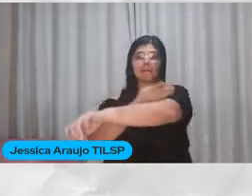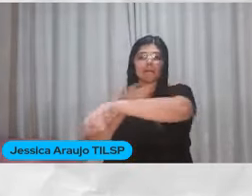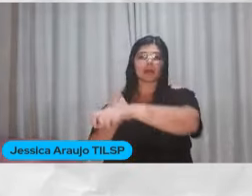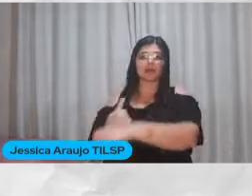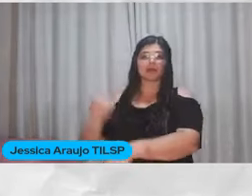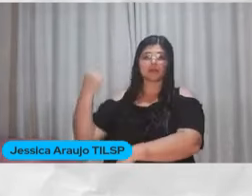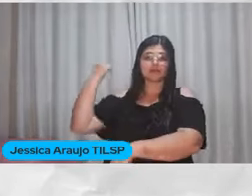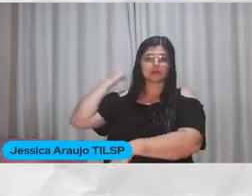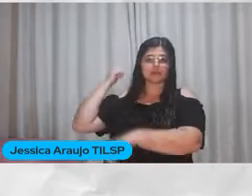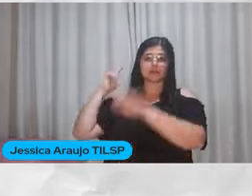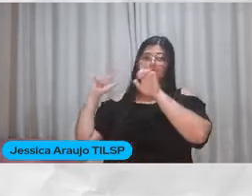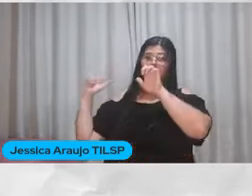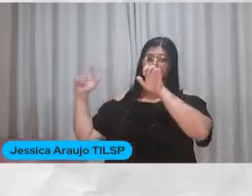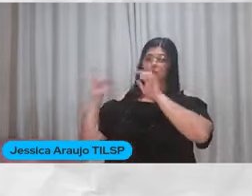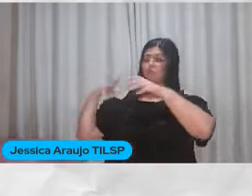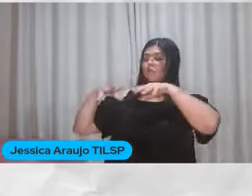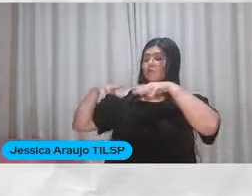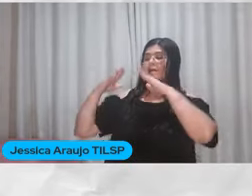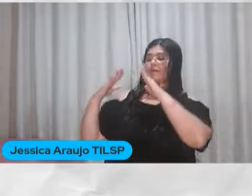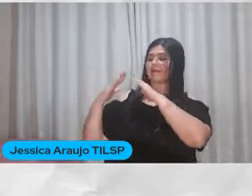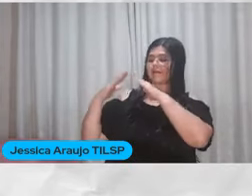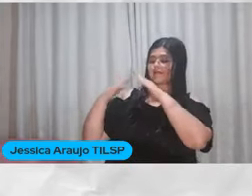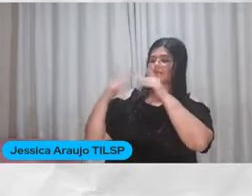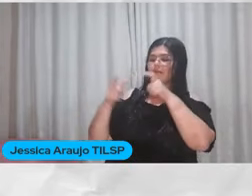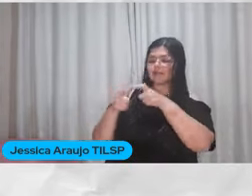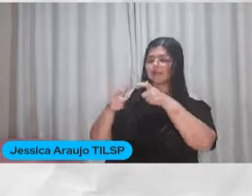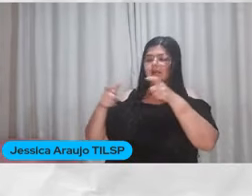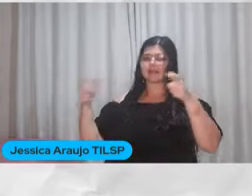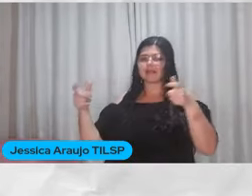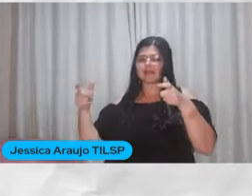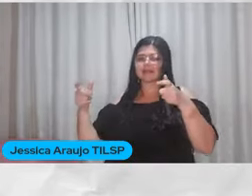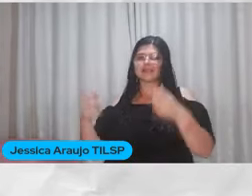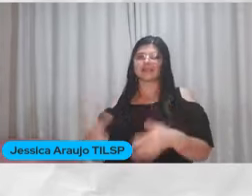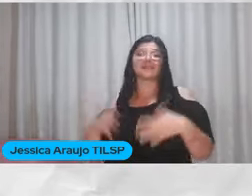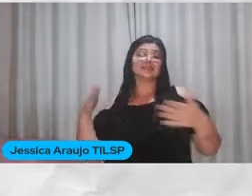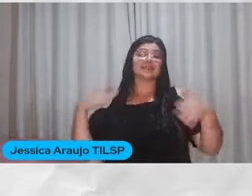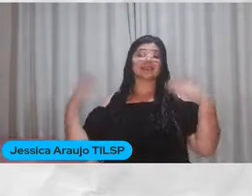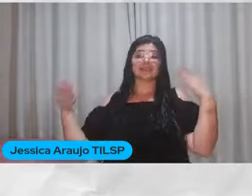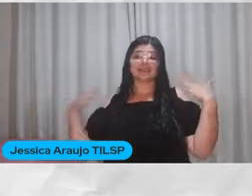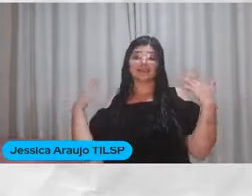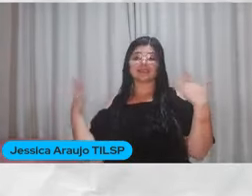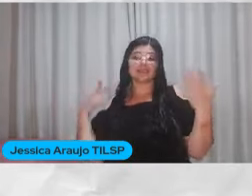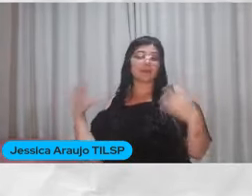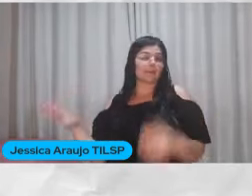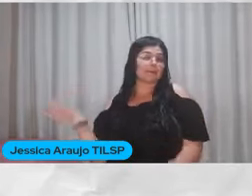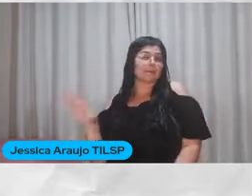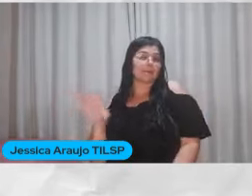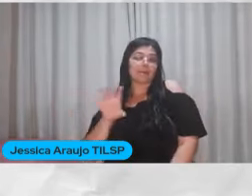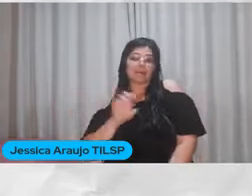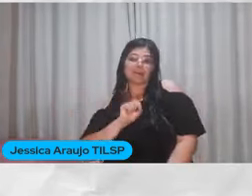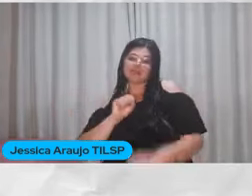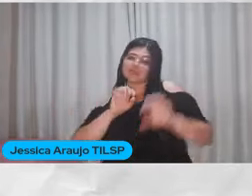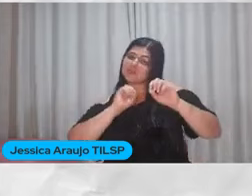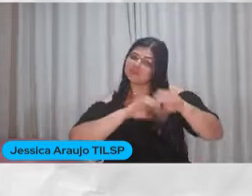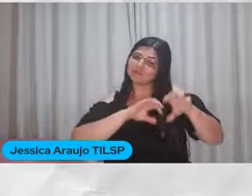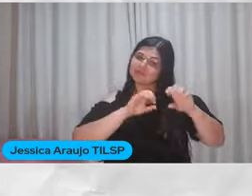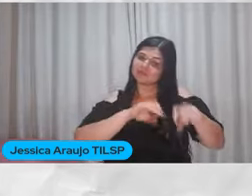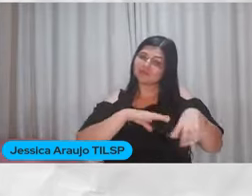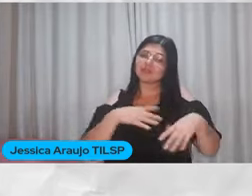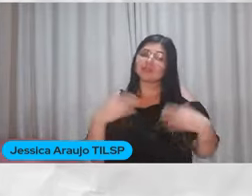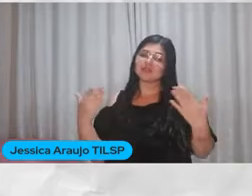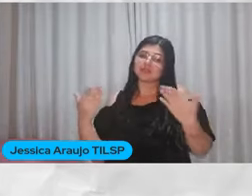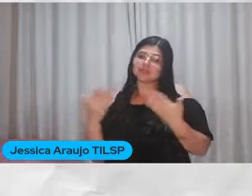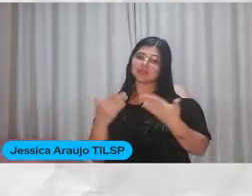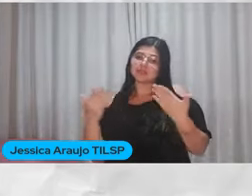quadro De um casarão É com muita alegria E paixão por essa educação Que eu estou